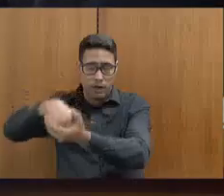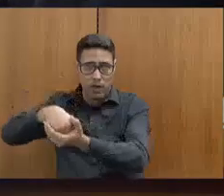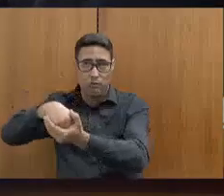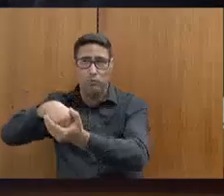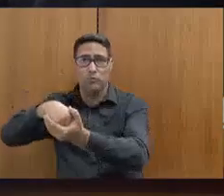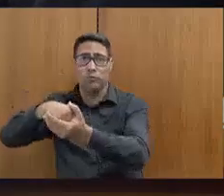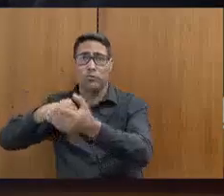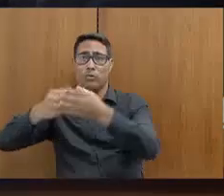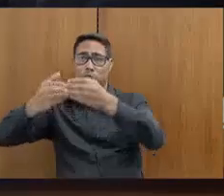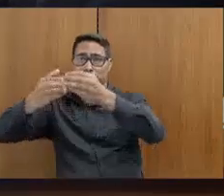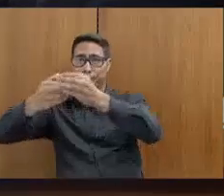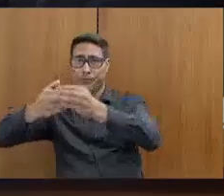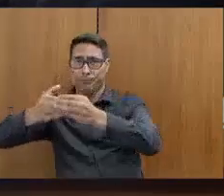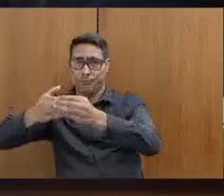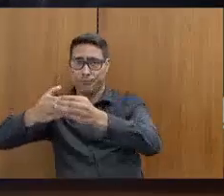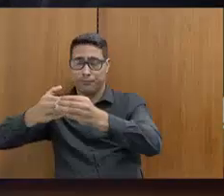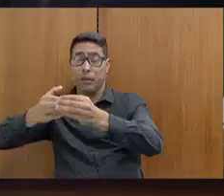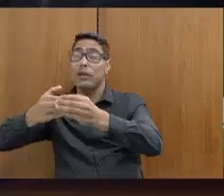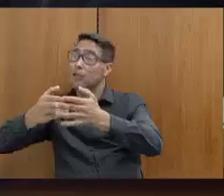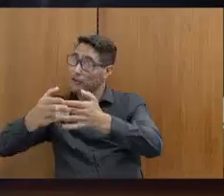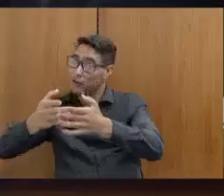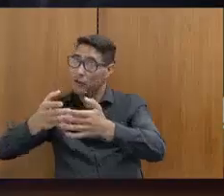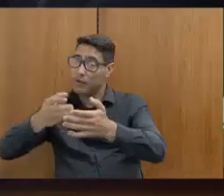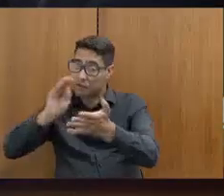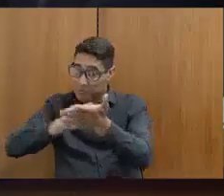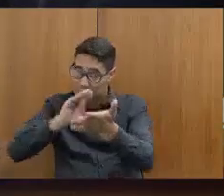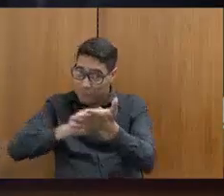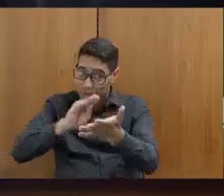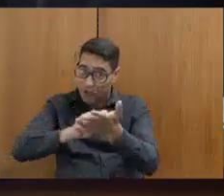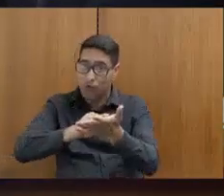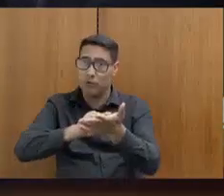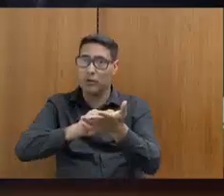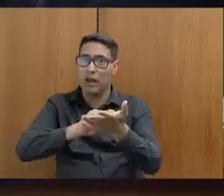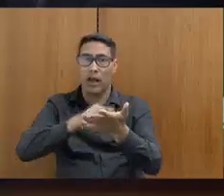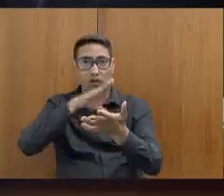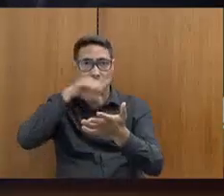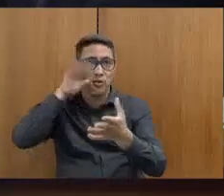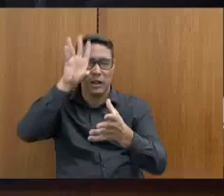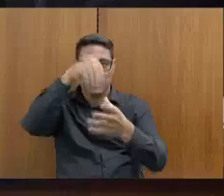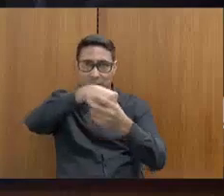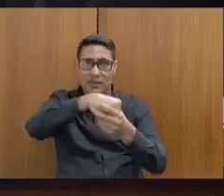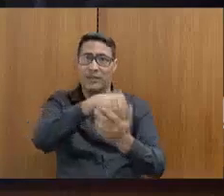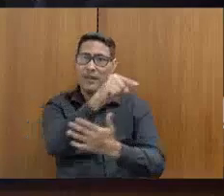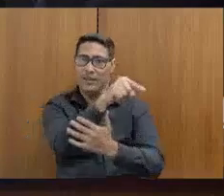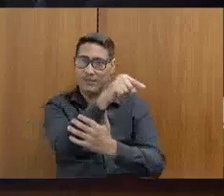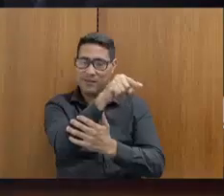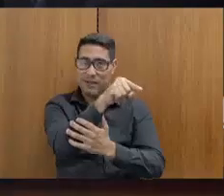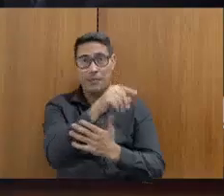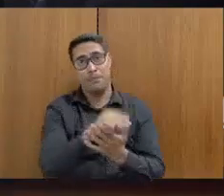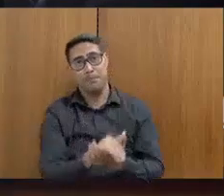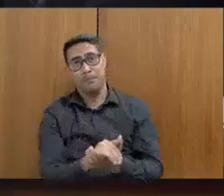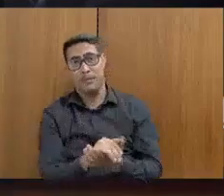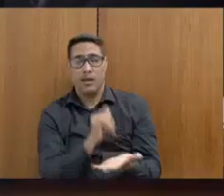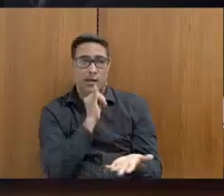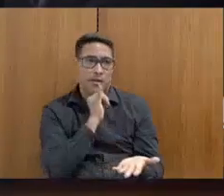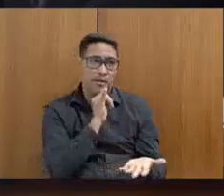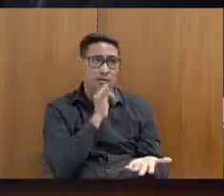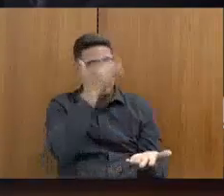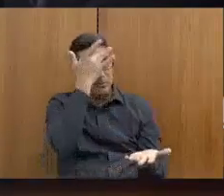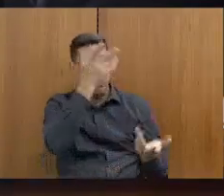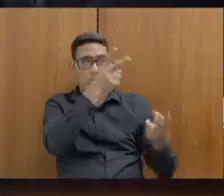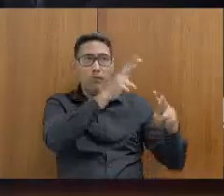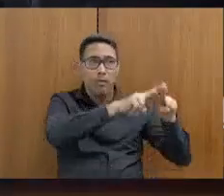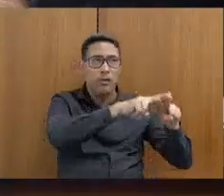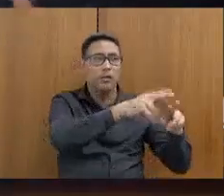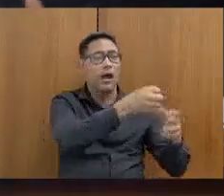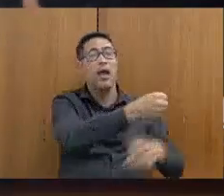déficit dentro do sistema. Então, não leva o indivíduo privado de liberdade para atendimento de saúde, perde,